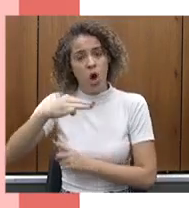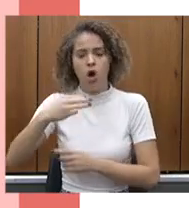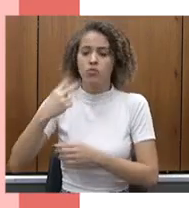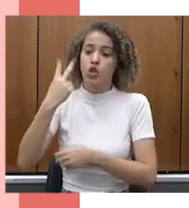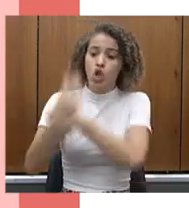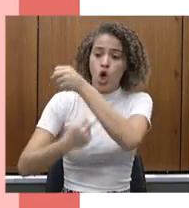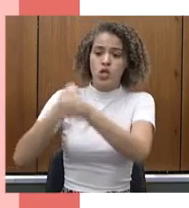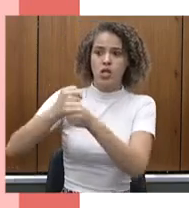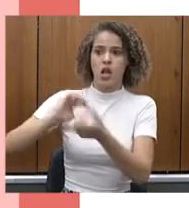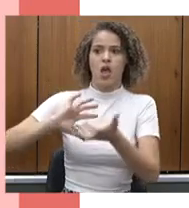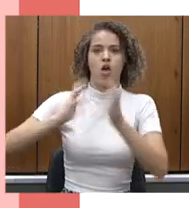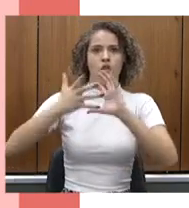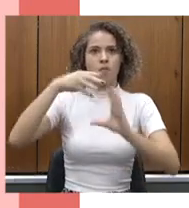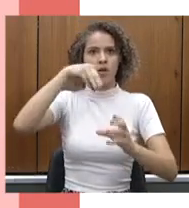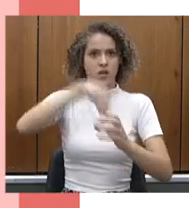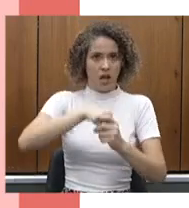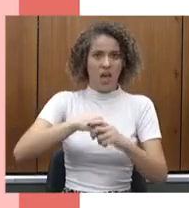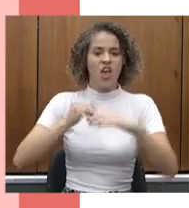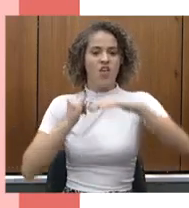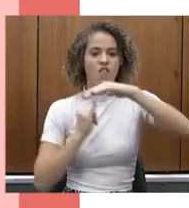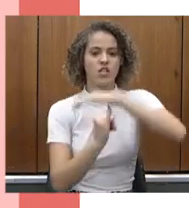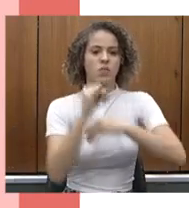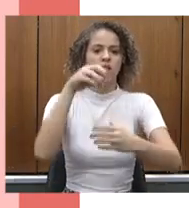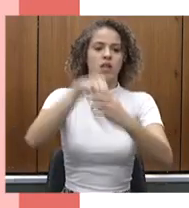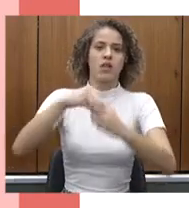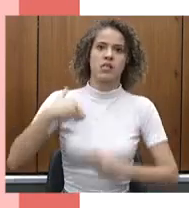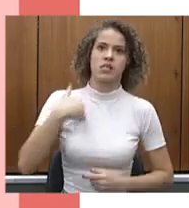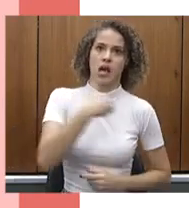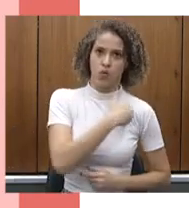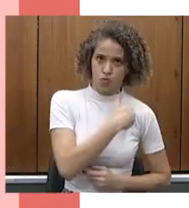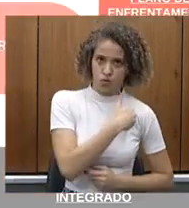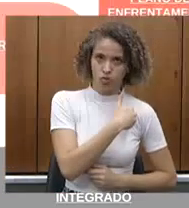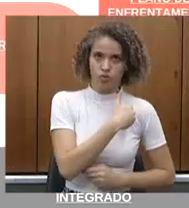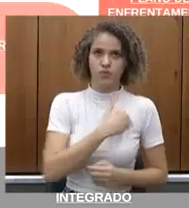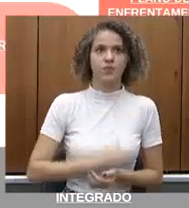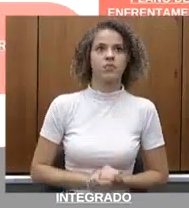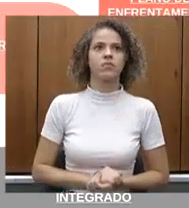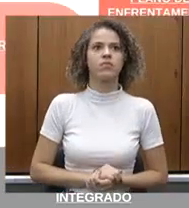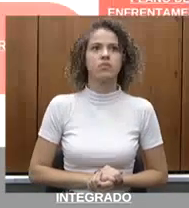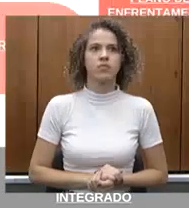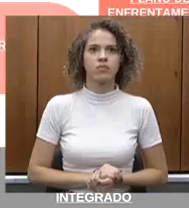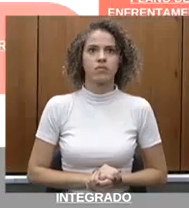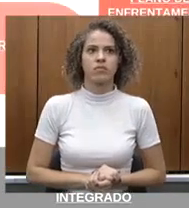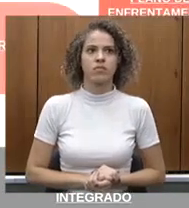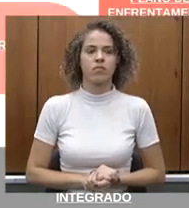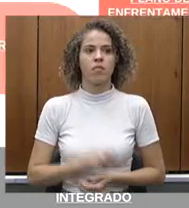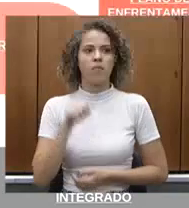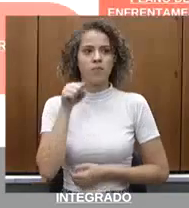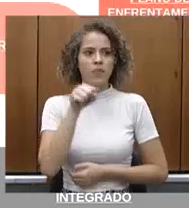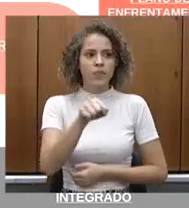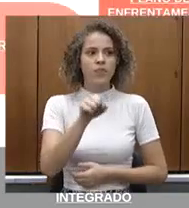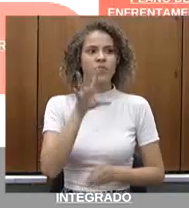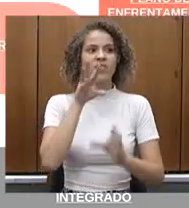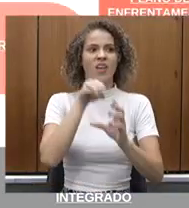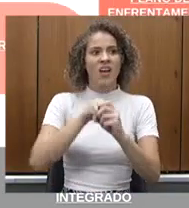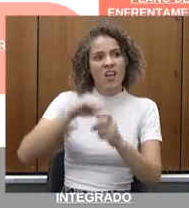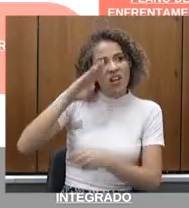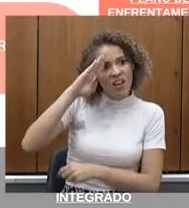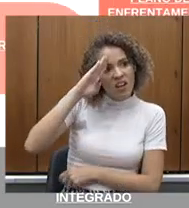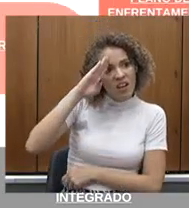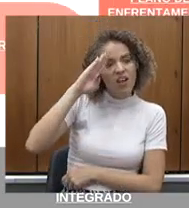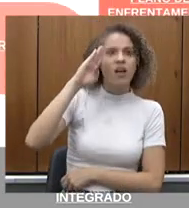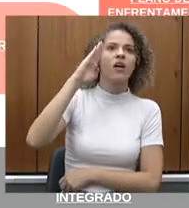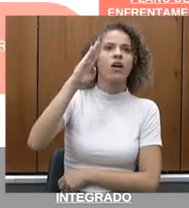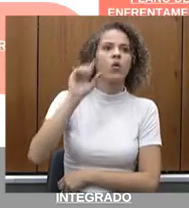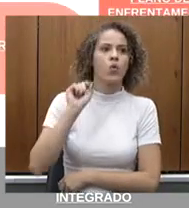recordes de investimento na saúde pública de Minas. Pode passar. E esses aí são os projetos prioritários, o que